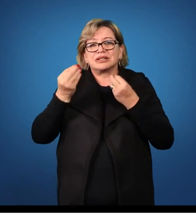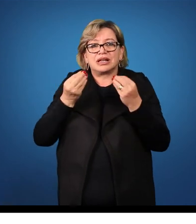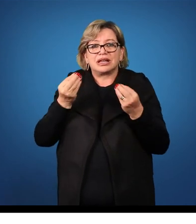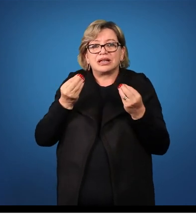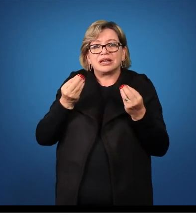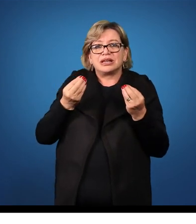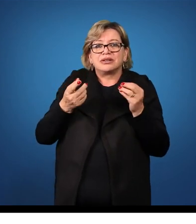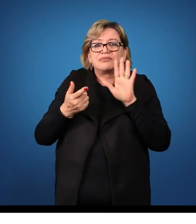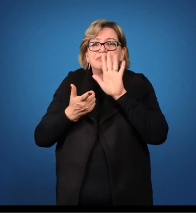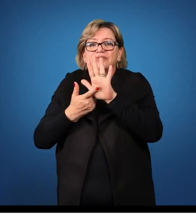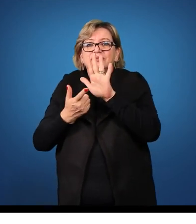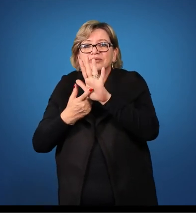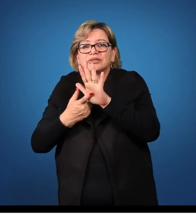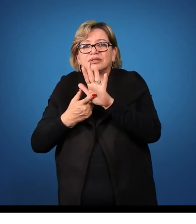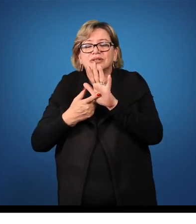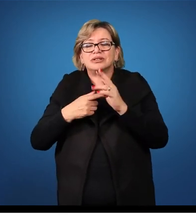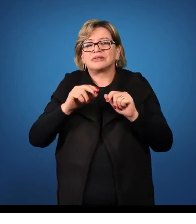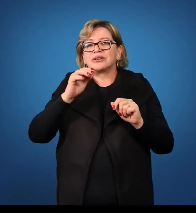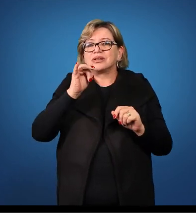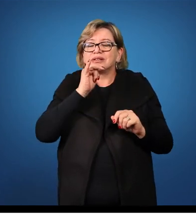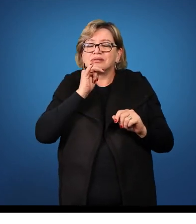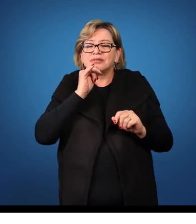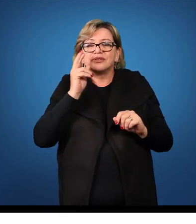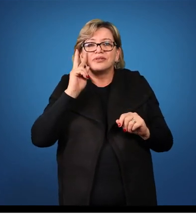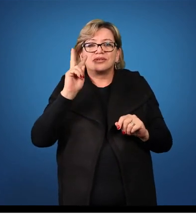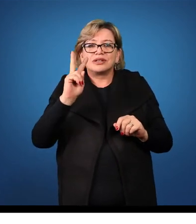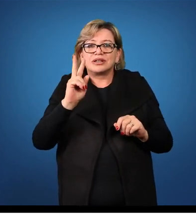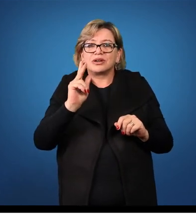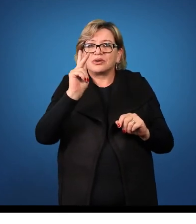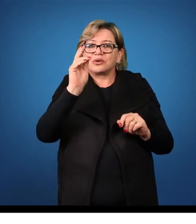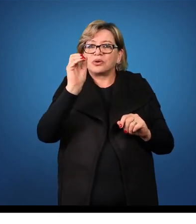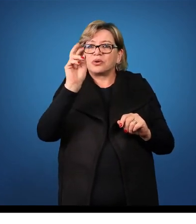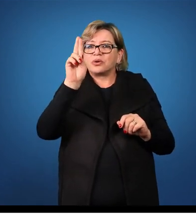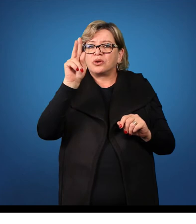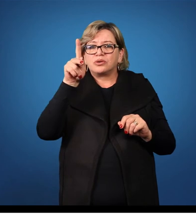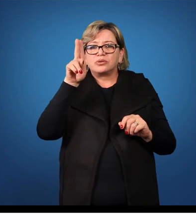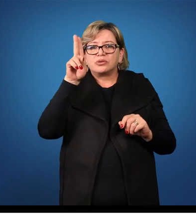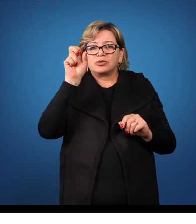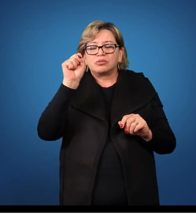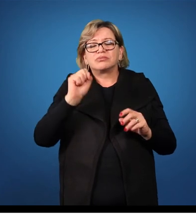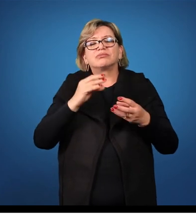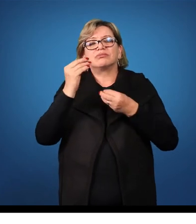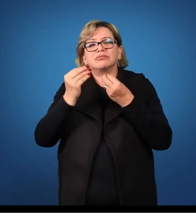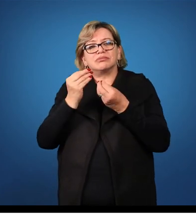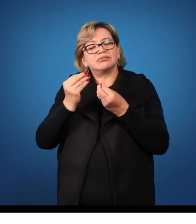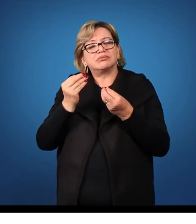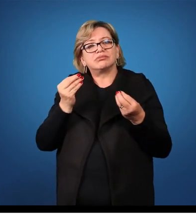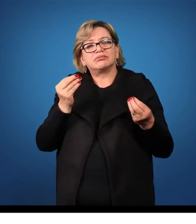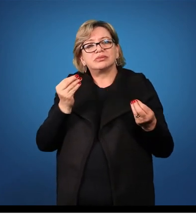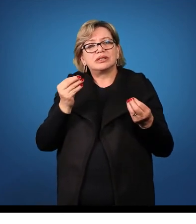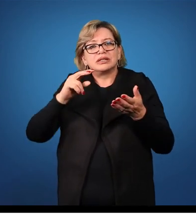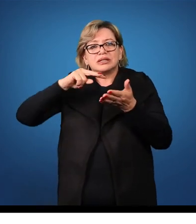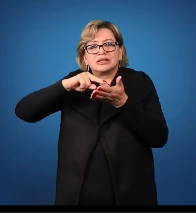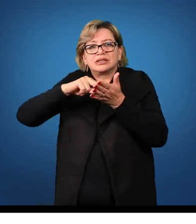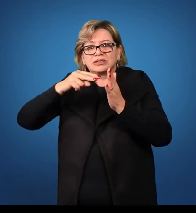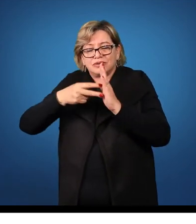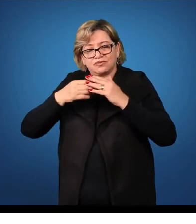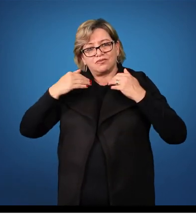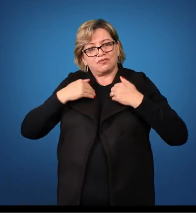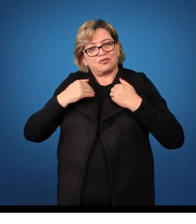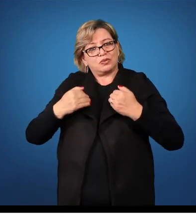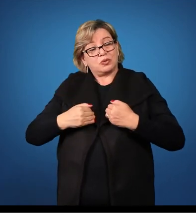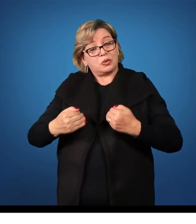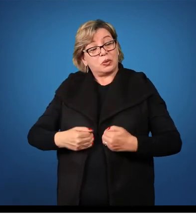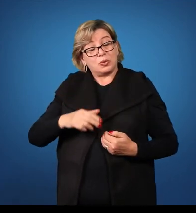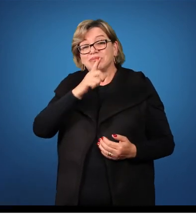corpus, palavra corpus, significa corpo